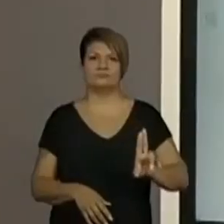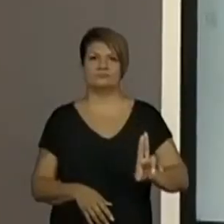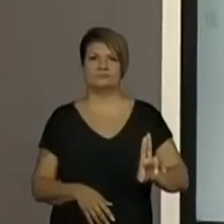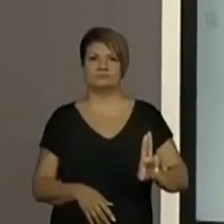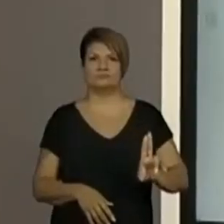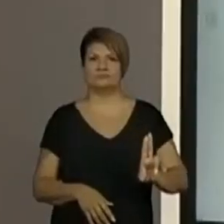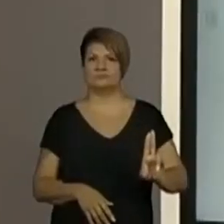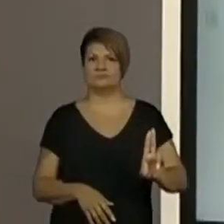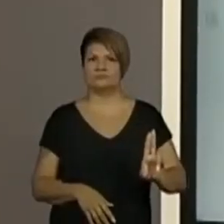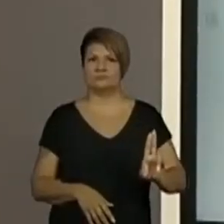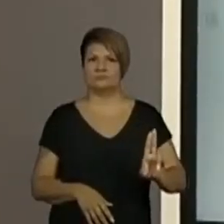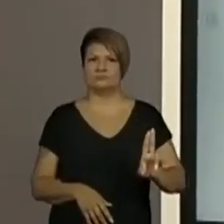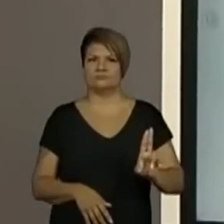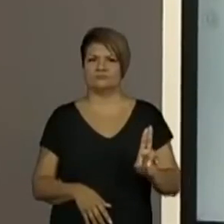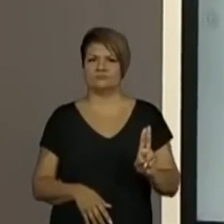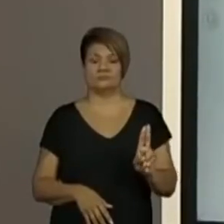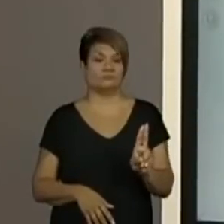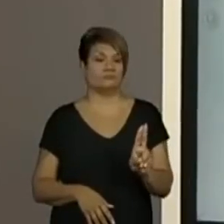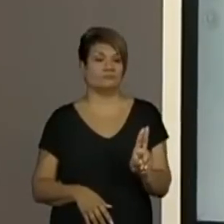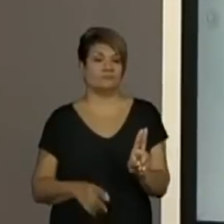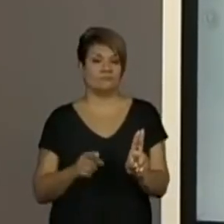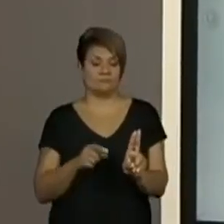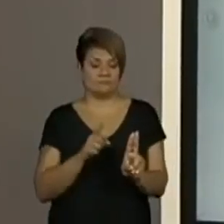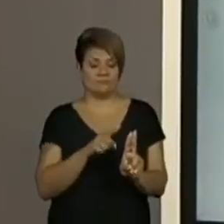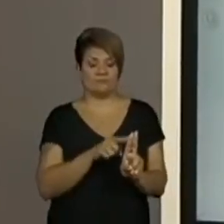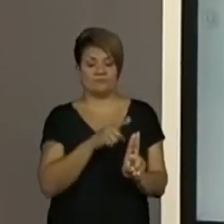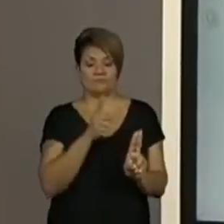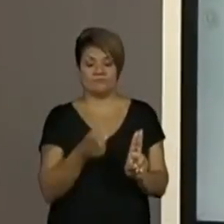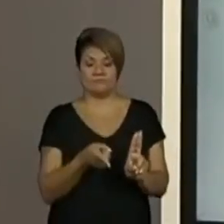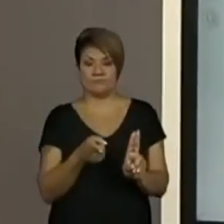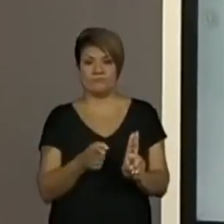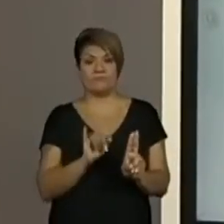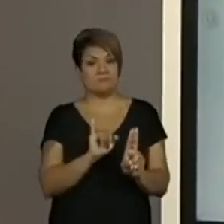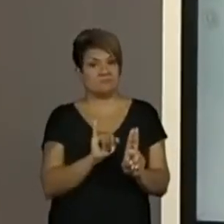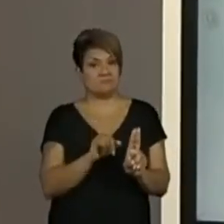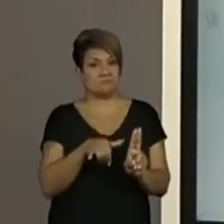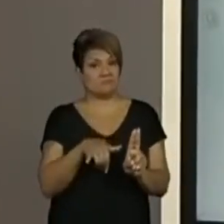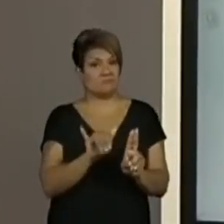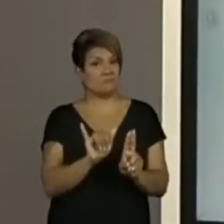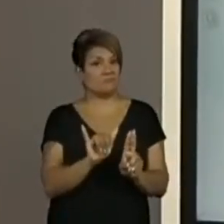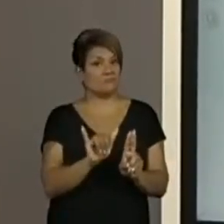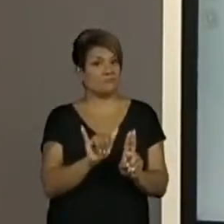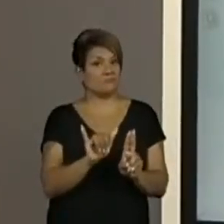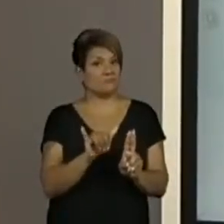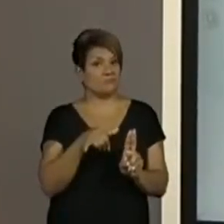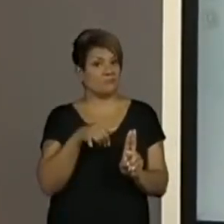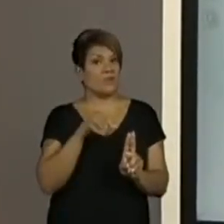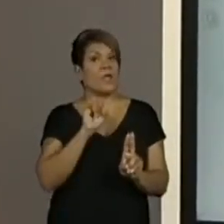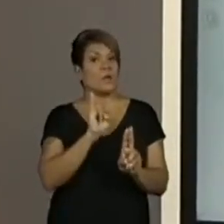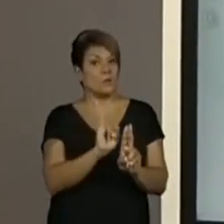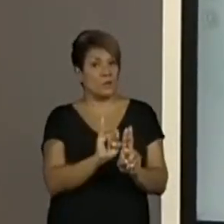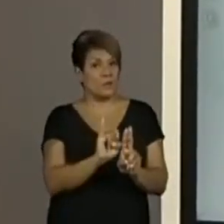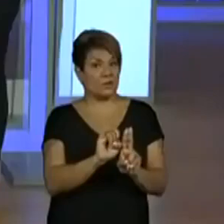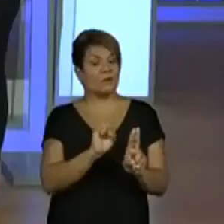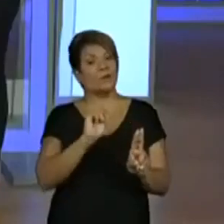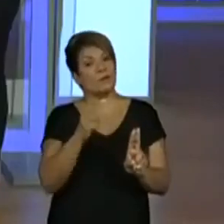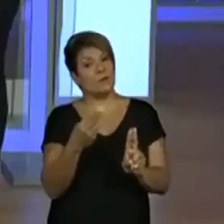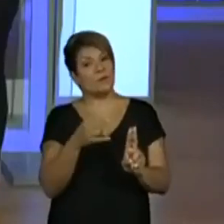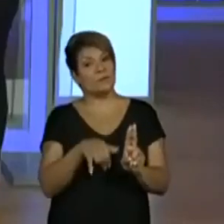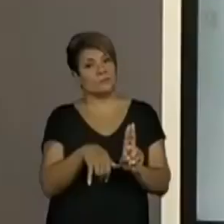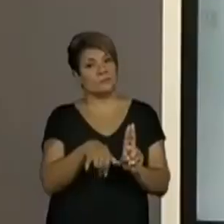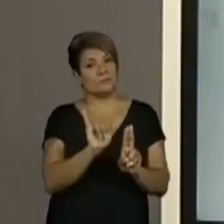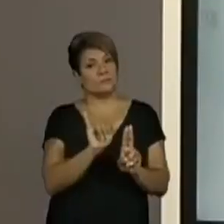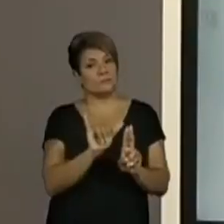Uiara. Como é que será que esse som, depois do U? Ah. Que eu acho que aí vai ser a diferença, que eu achei